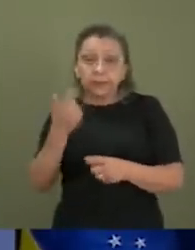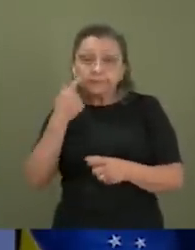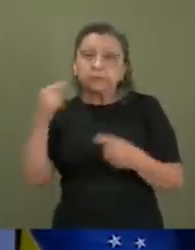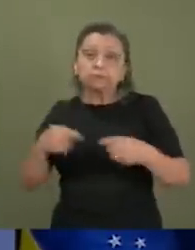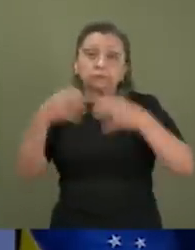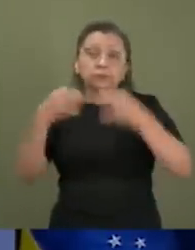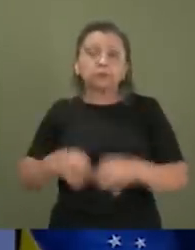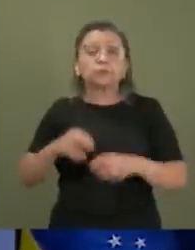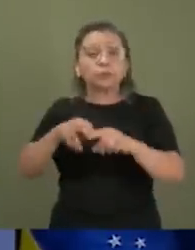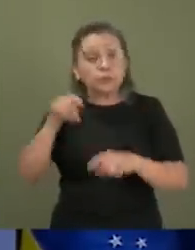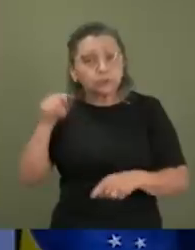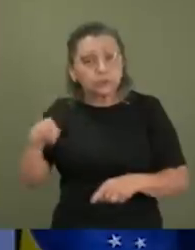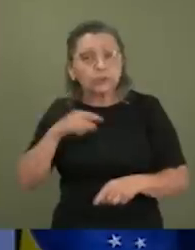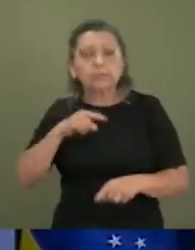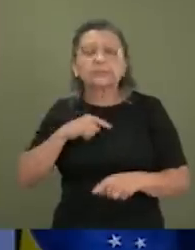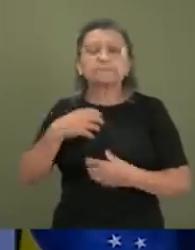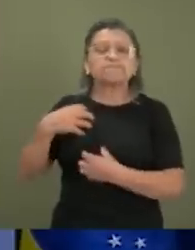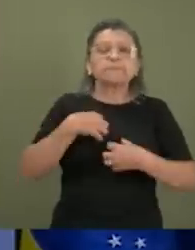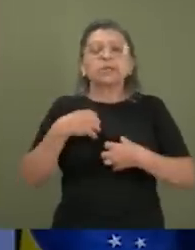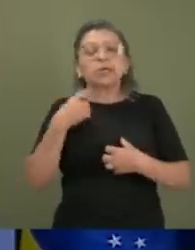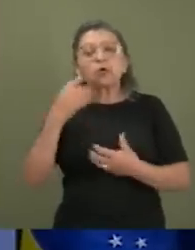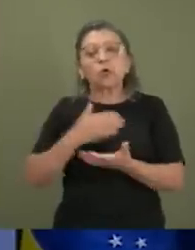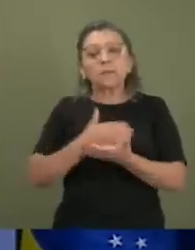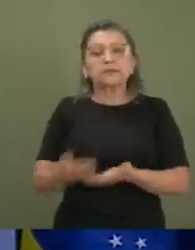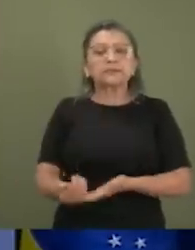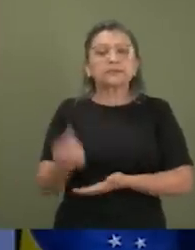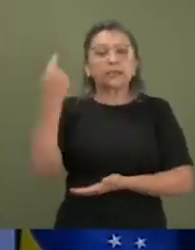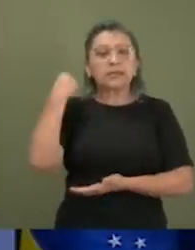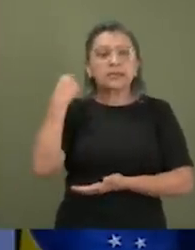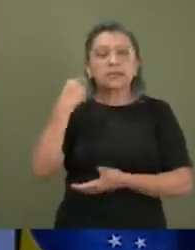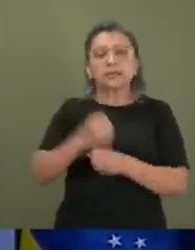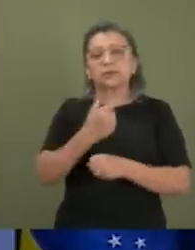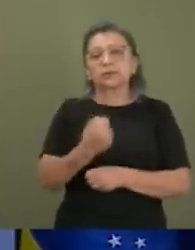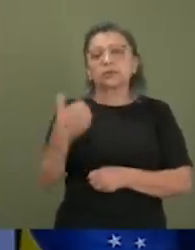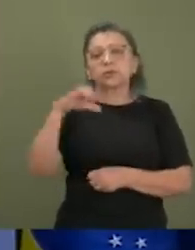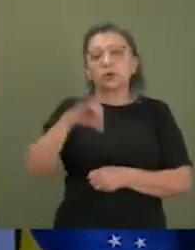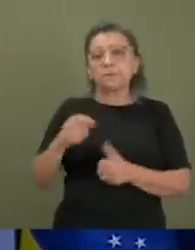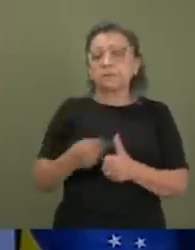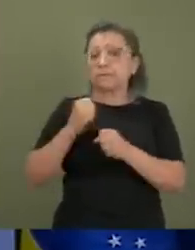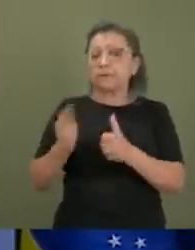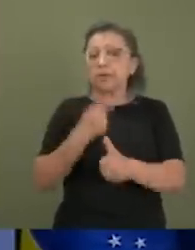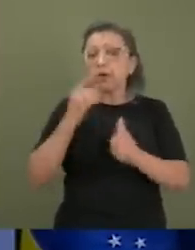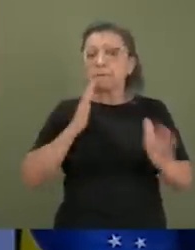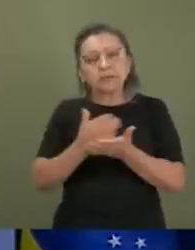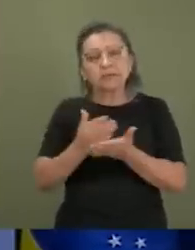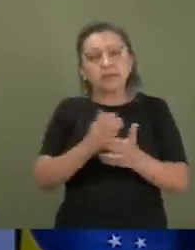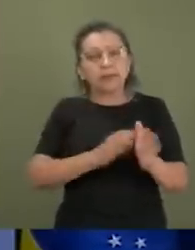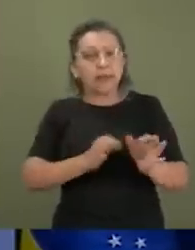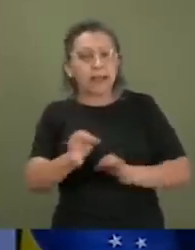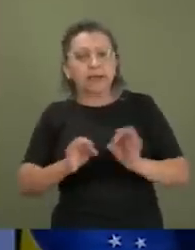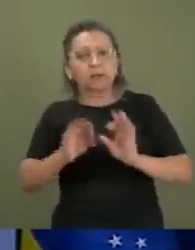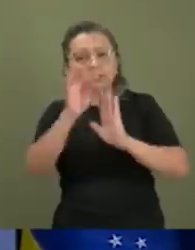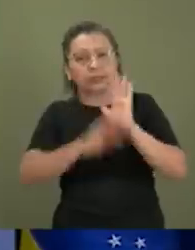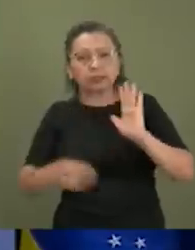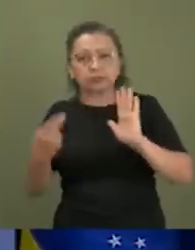justamente com esse espírito, com esse intuito, que eu comecei lá em 2019, no meu primeiro ano, do meu primeiro mandato, a elaborar o marco